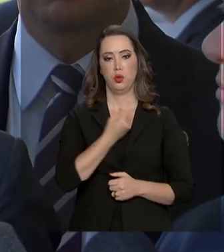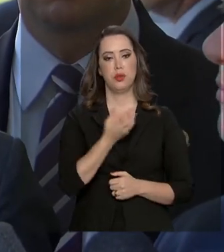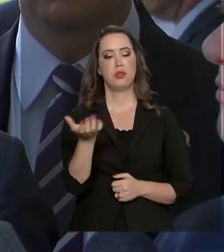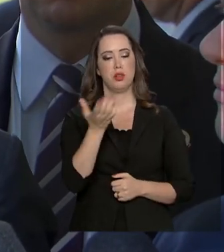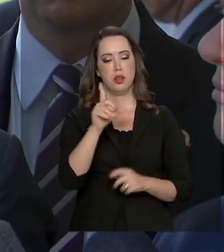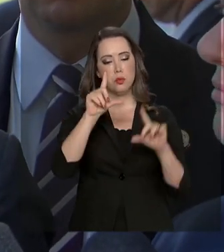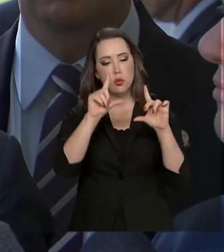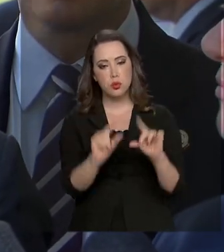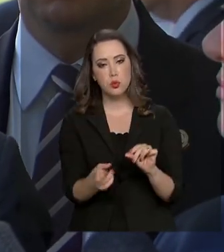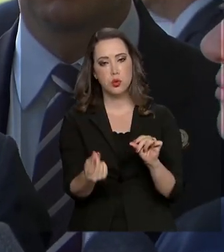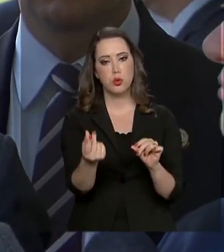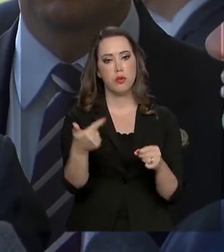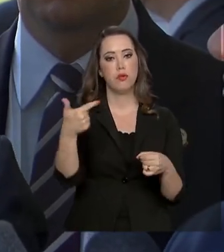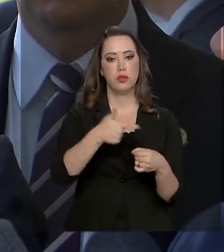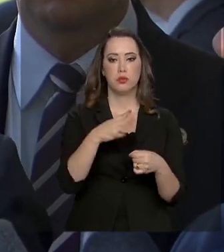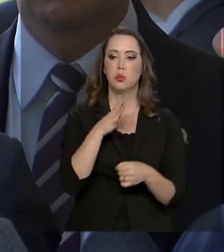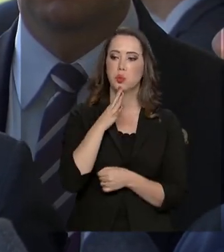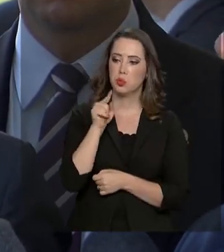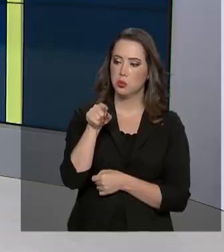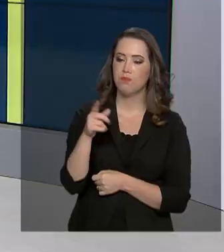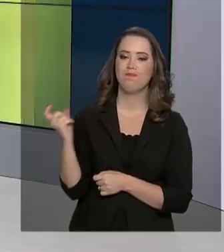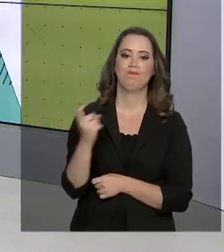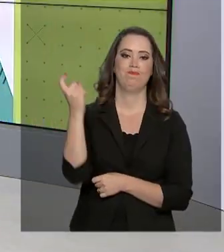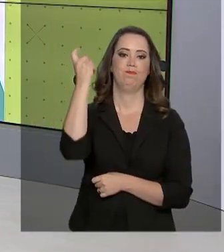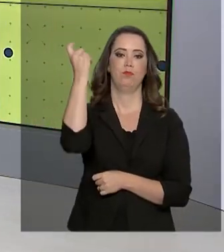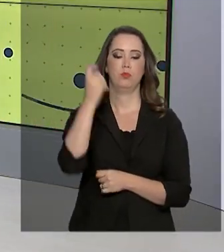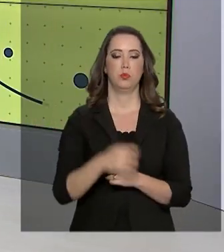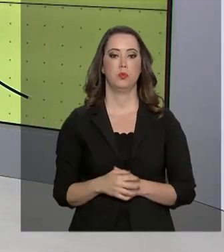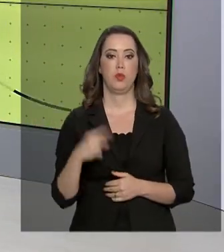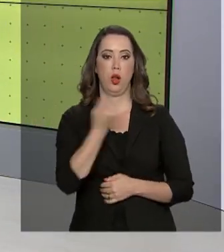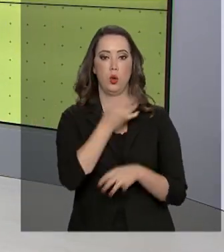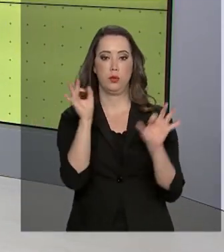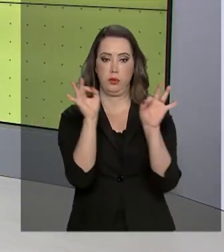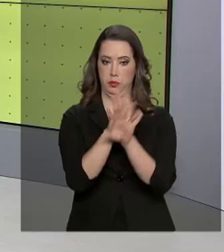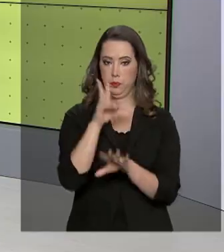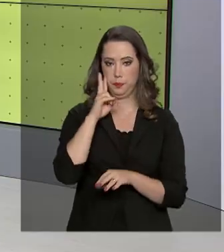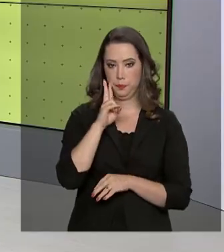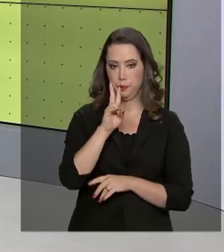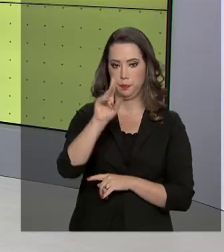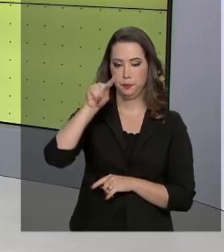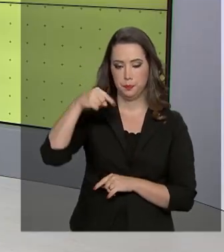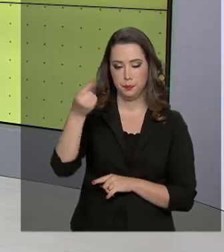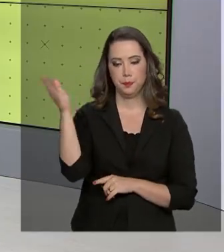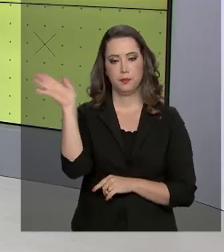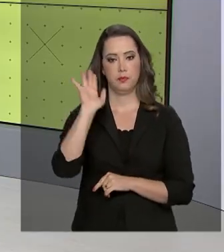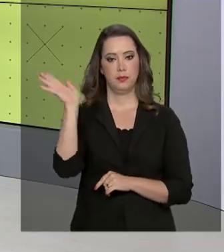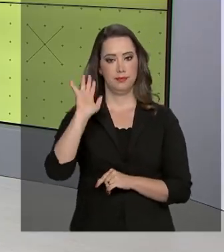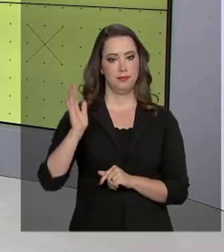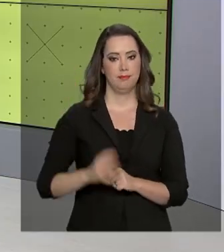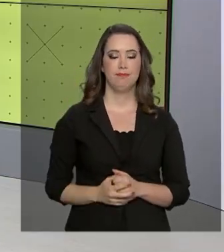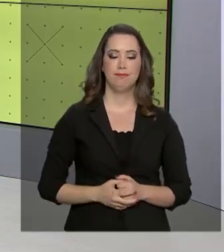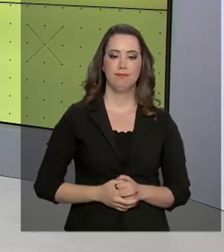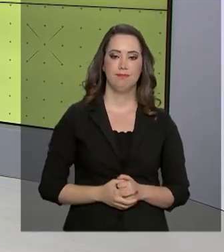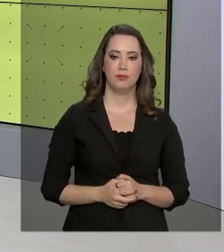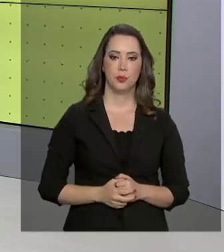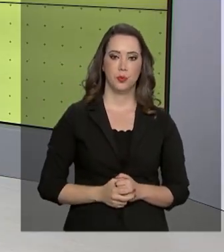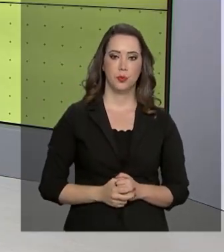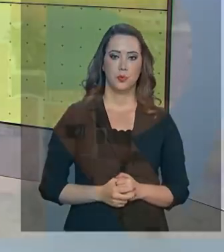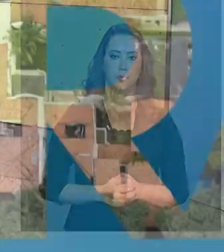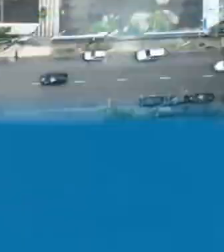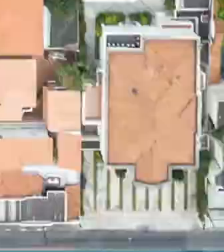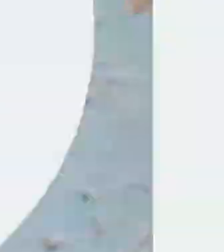o preço do combustível e reconhecemos que está alto no Brasil. A gente fica por aqui. Nos vemos então na próxima edição. Até lá!